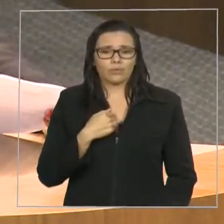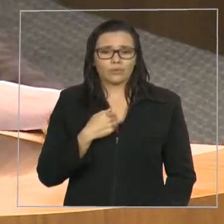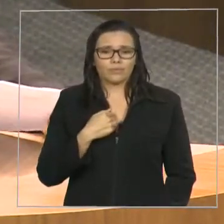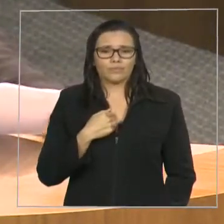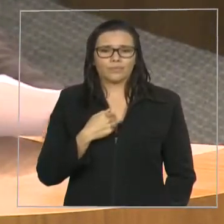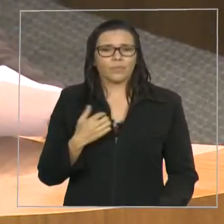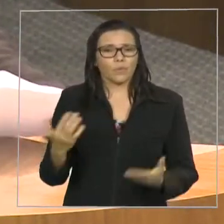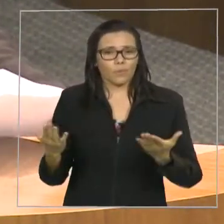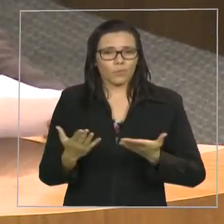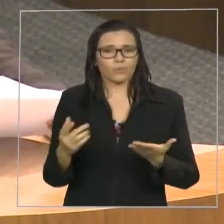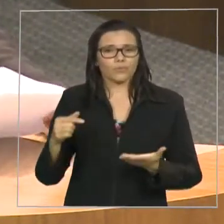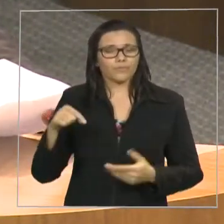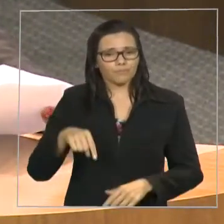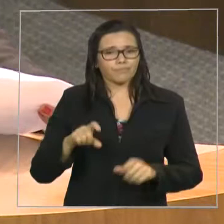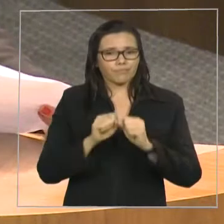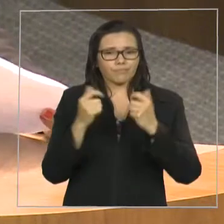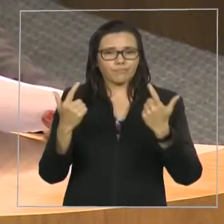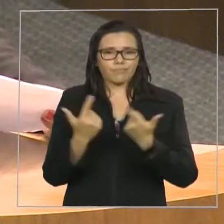esta casa,